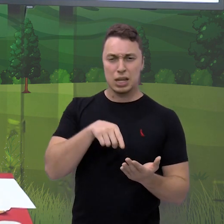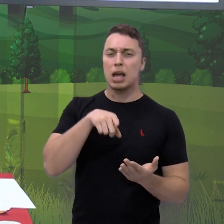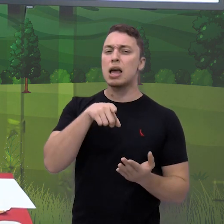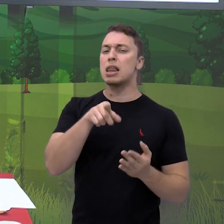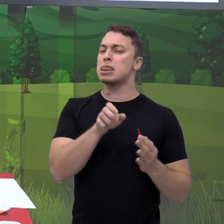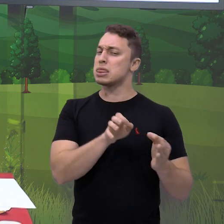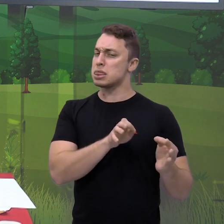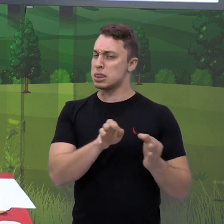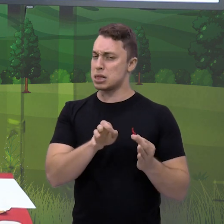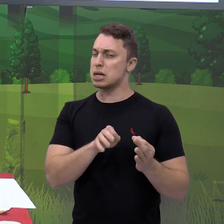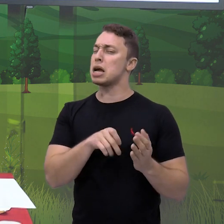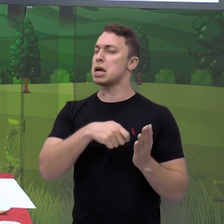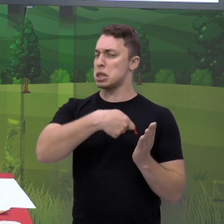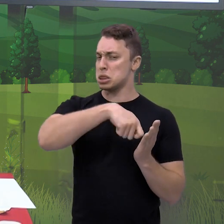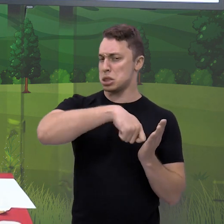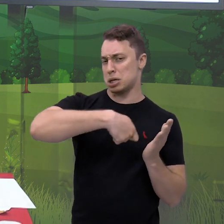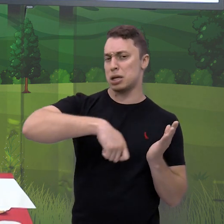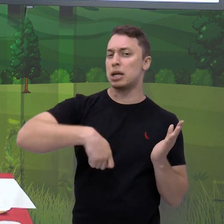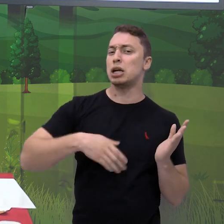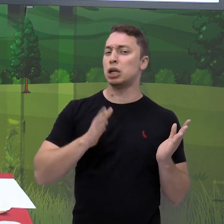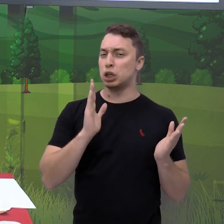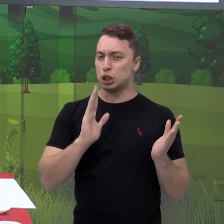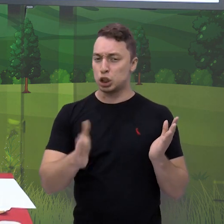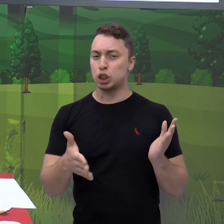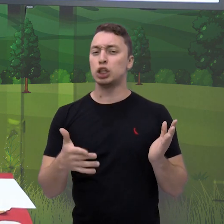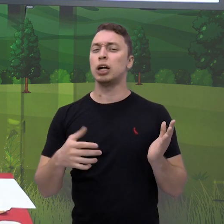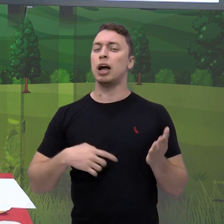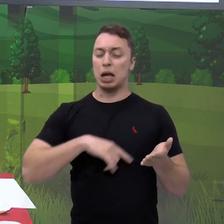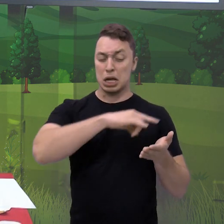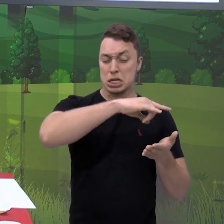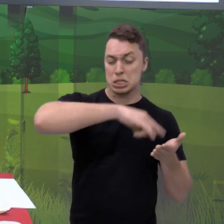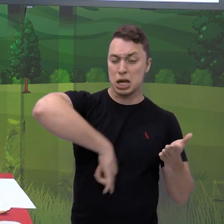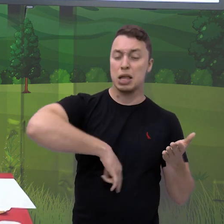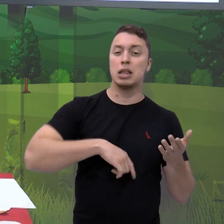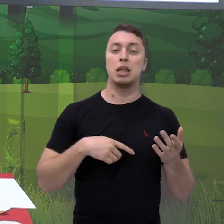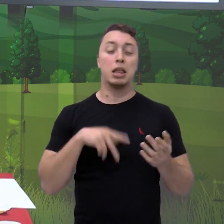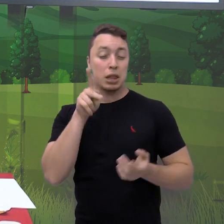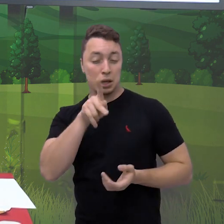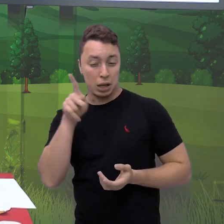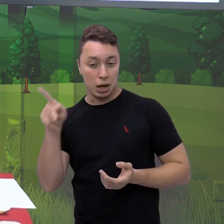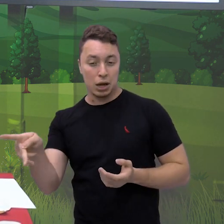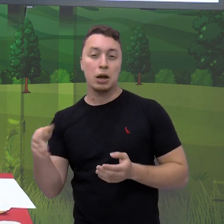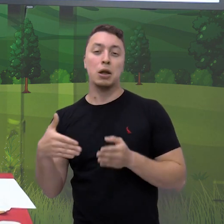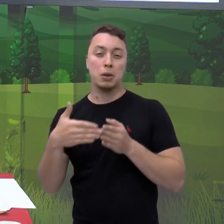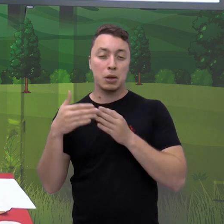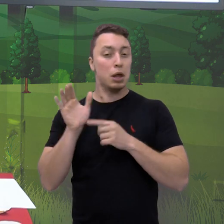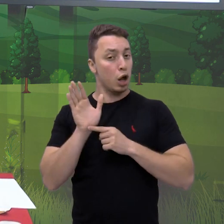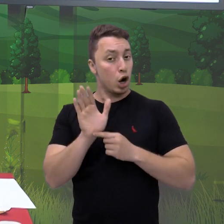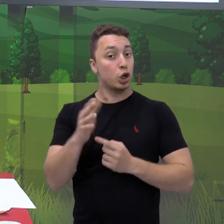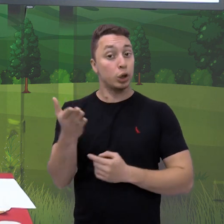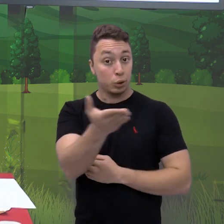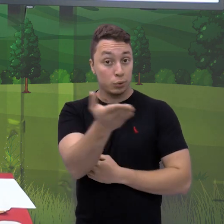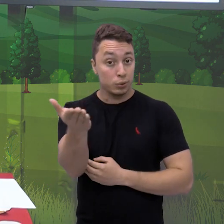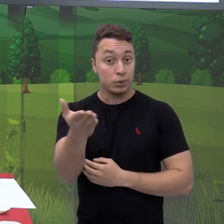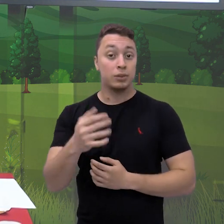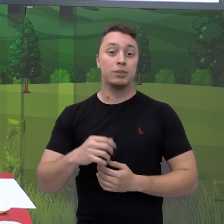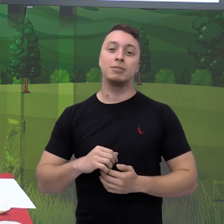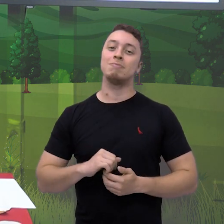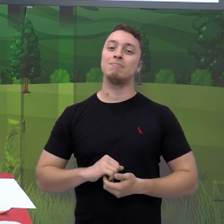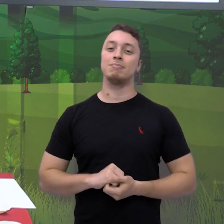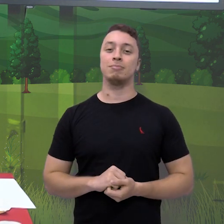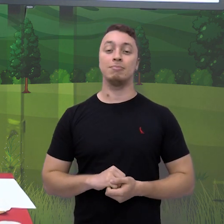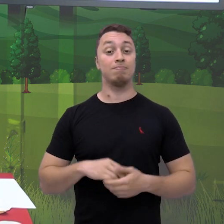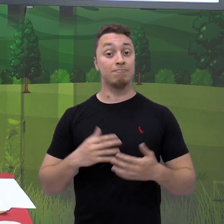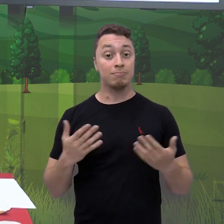casa com as atividades aí durante esse período remoto que as professoras têm ajudado vocês aí, não é?